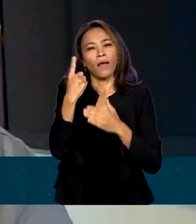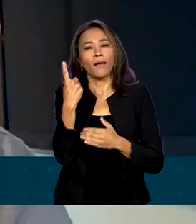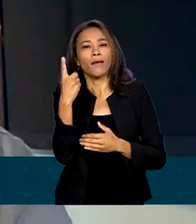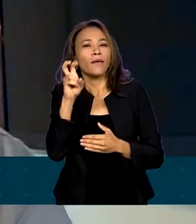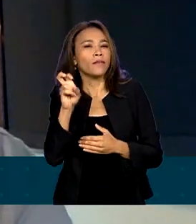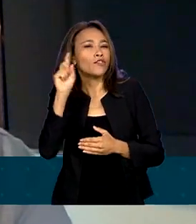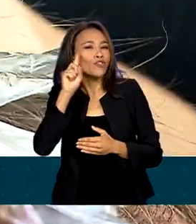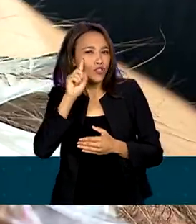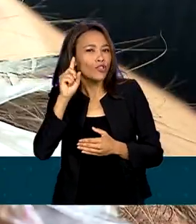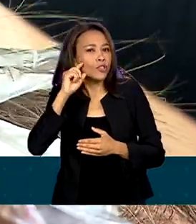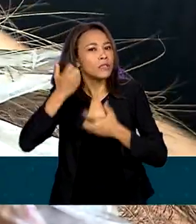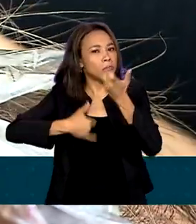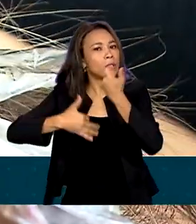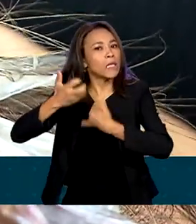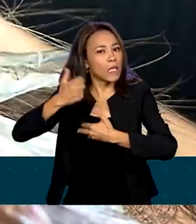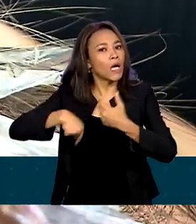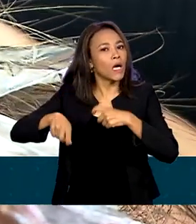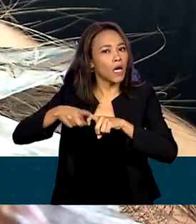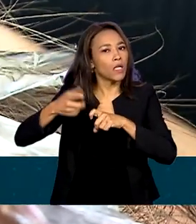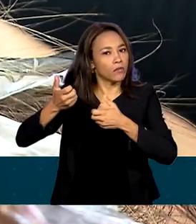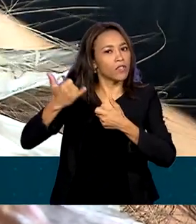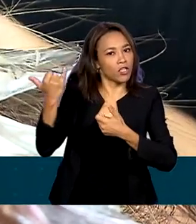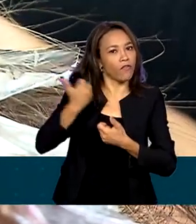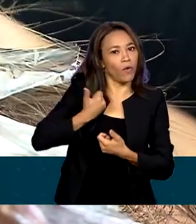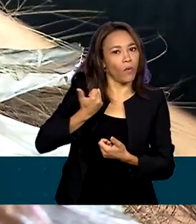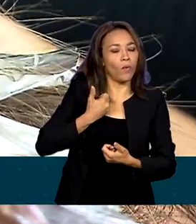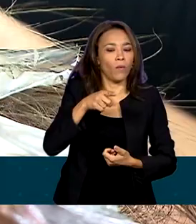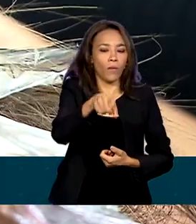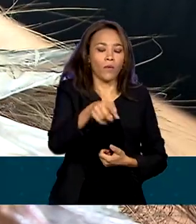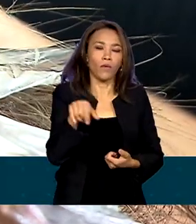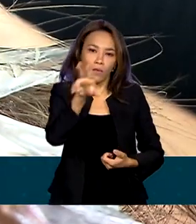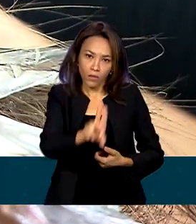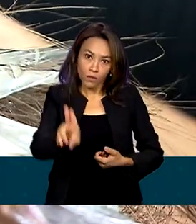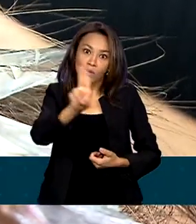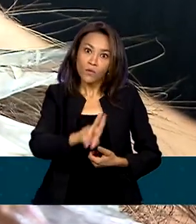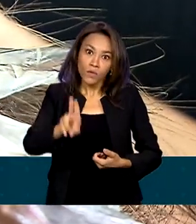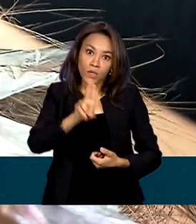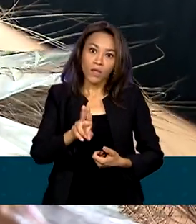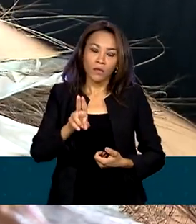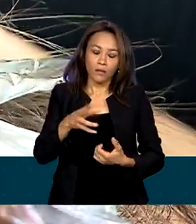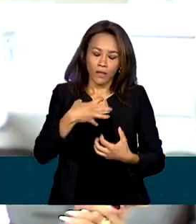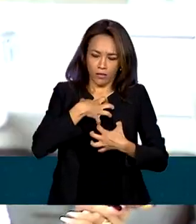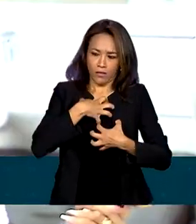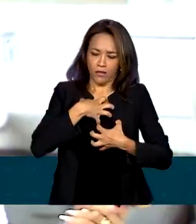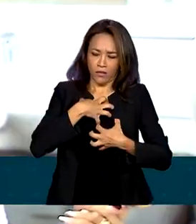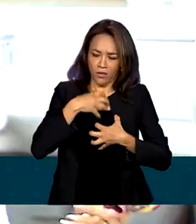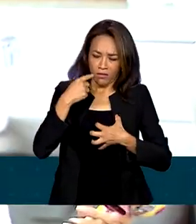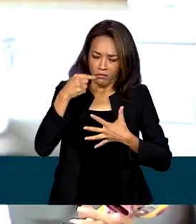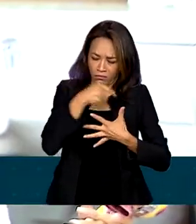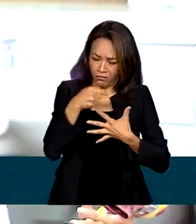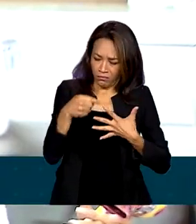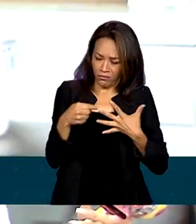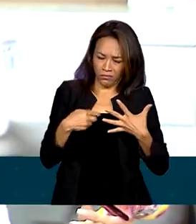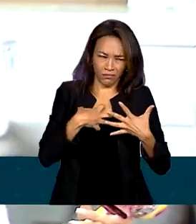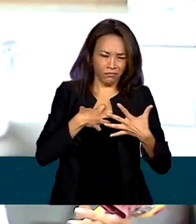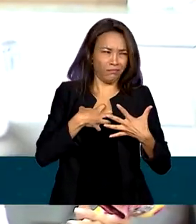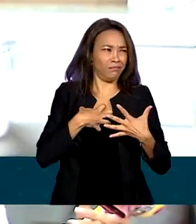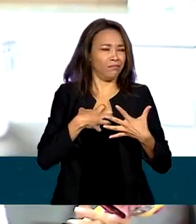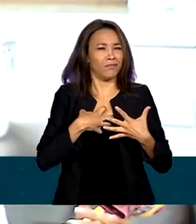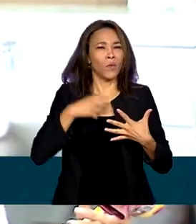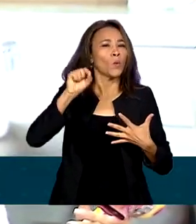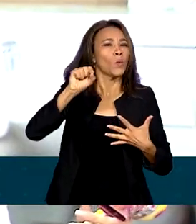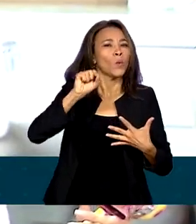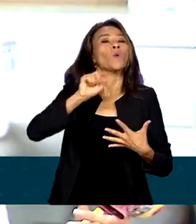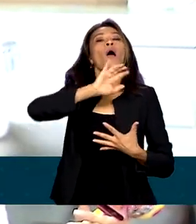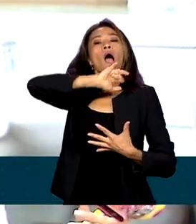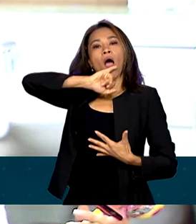tem em relatos. E caso o consumidor utilize o produto e manifeste algum sintoma, a orientação da agência é que o caso